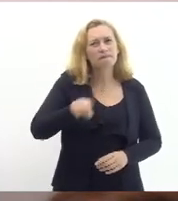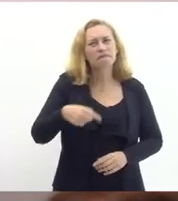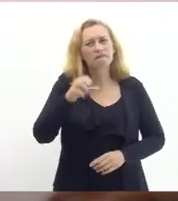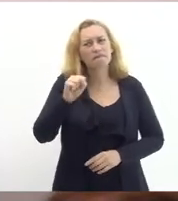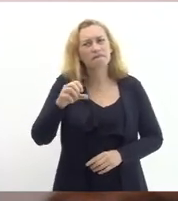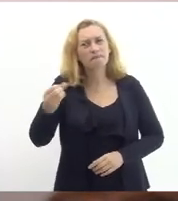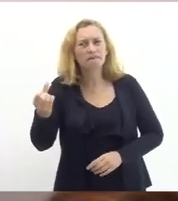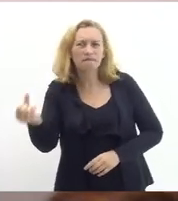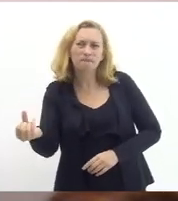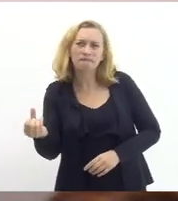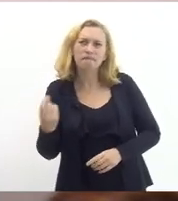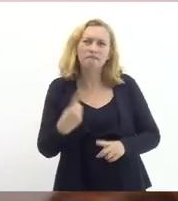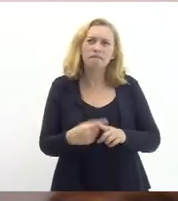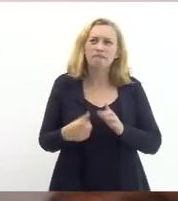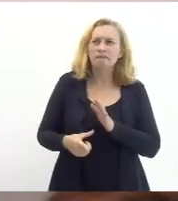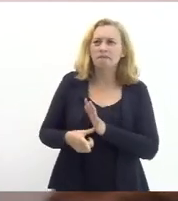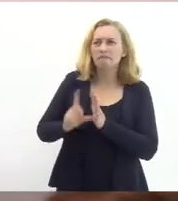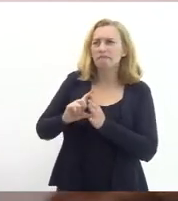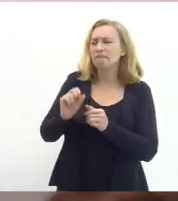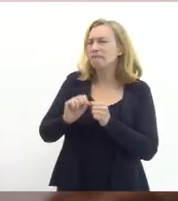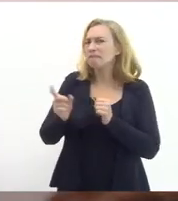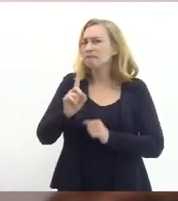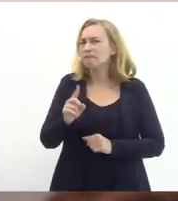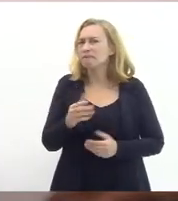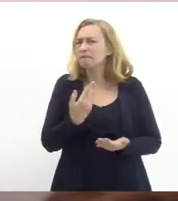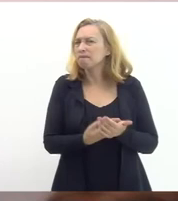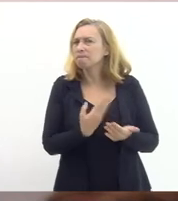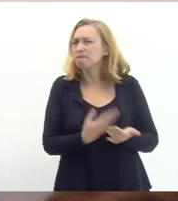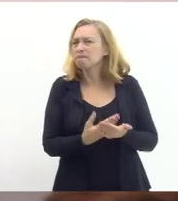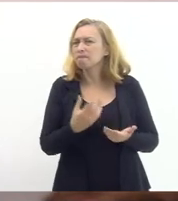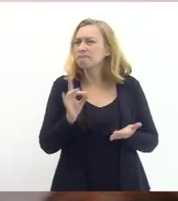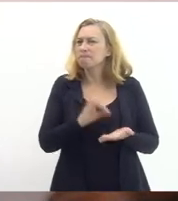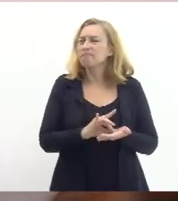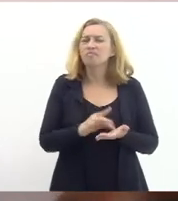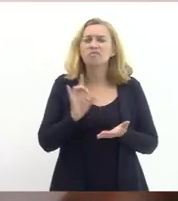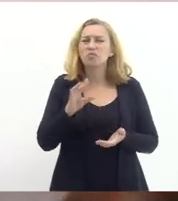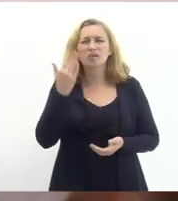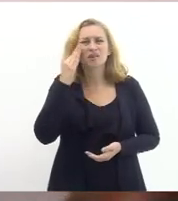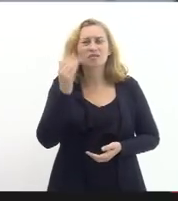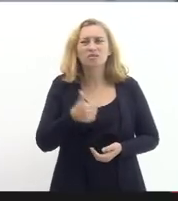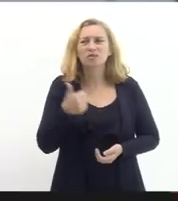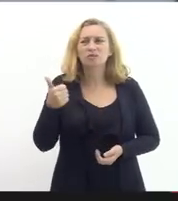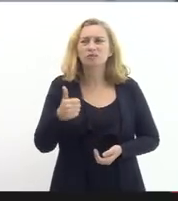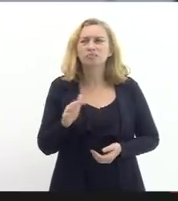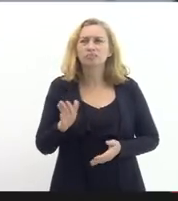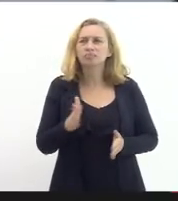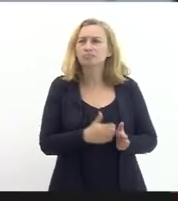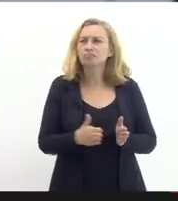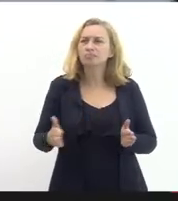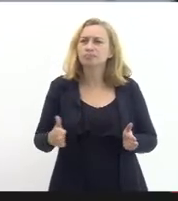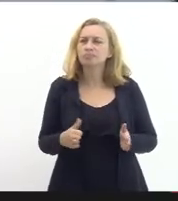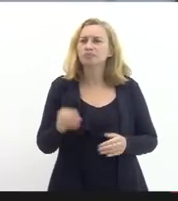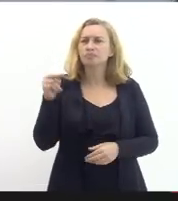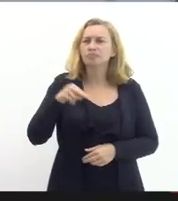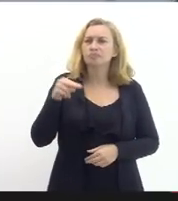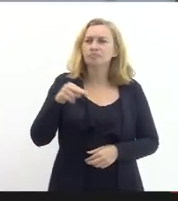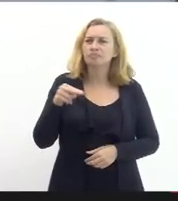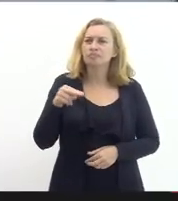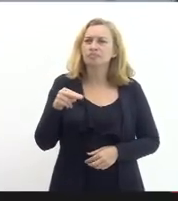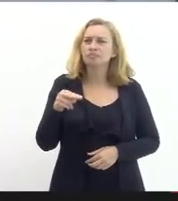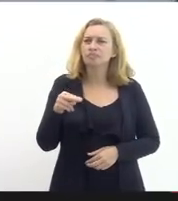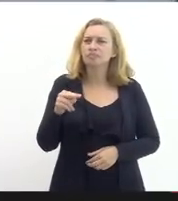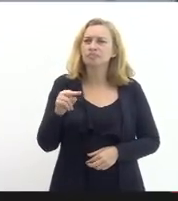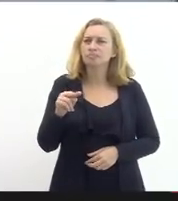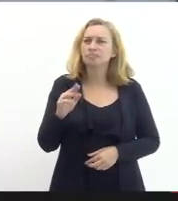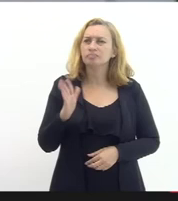não havia sido feito antes pela Seduc um estudo da carência real só para entender o processo conduzido em novembro ele já